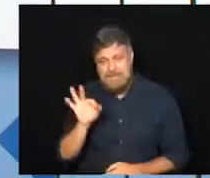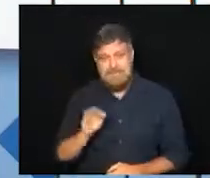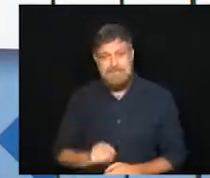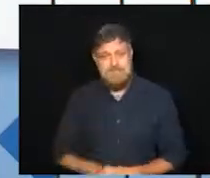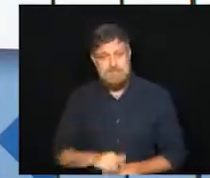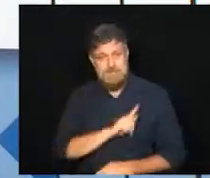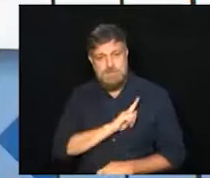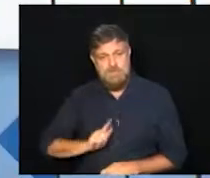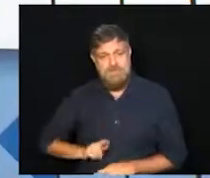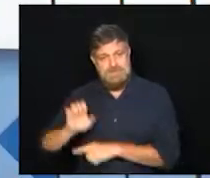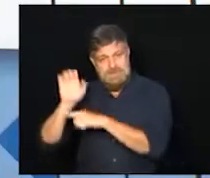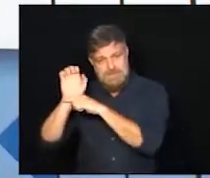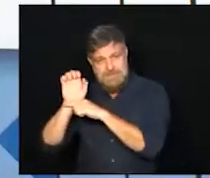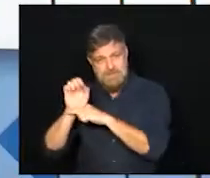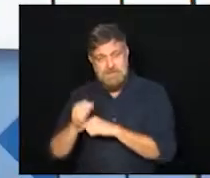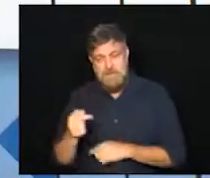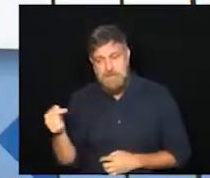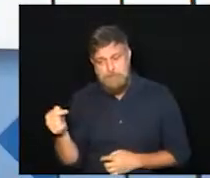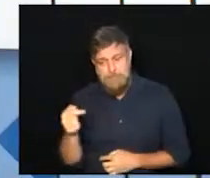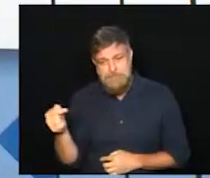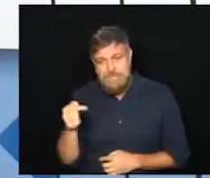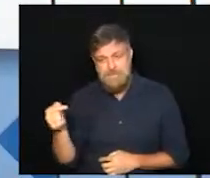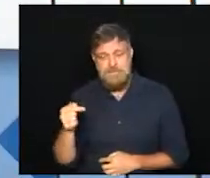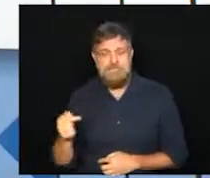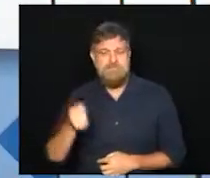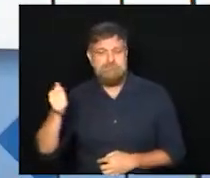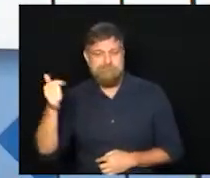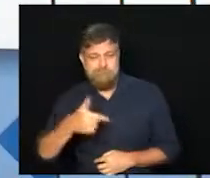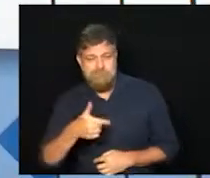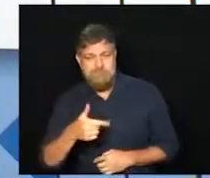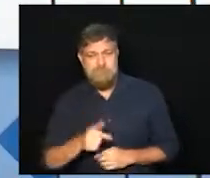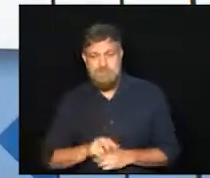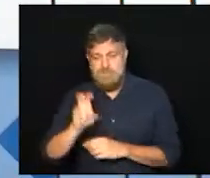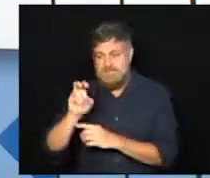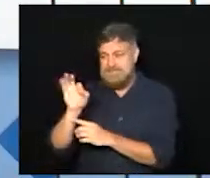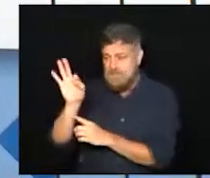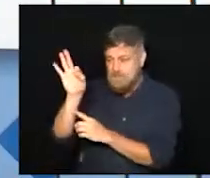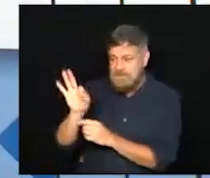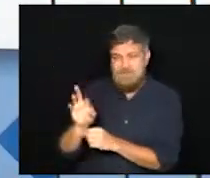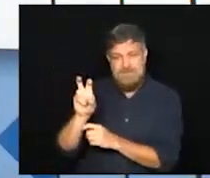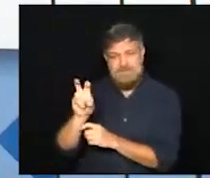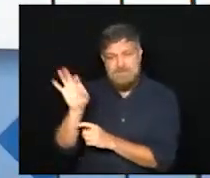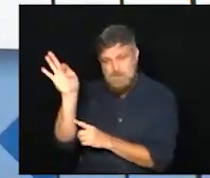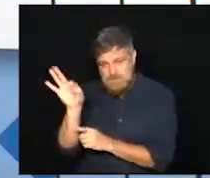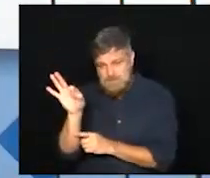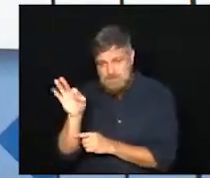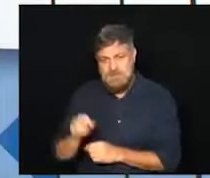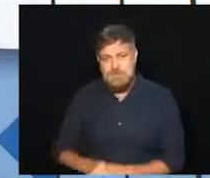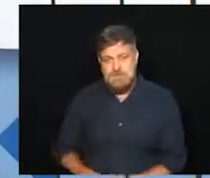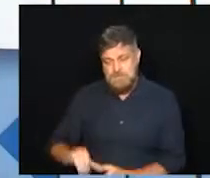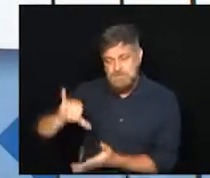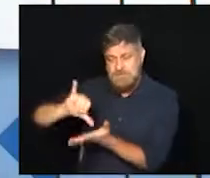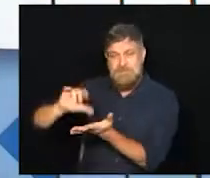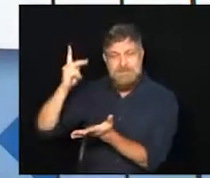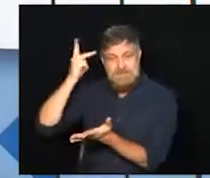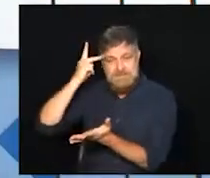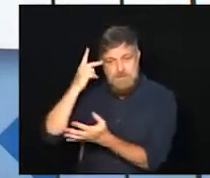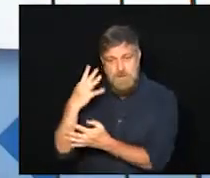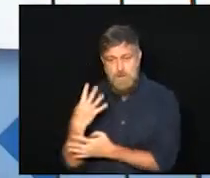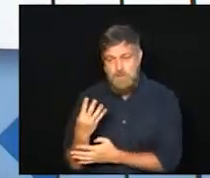que está bem abaixo do nível de Campinas, é de 50,5% e na grande São Paulo 46